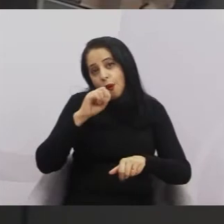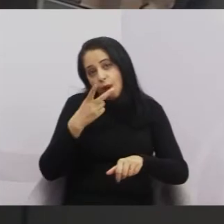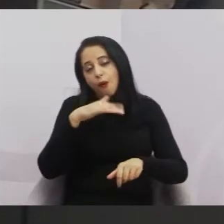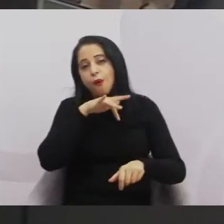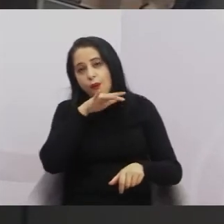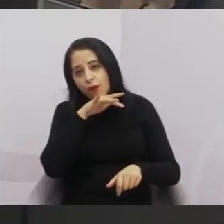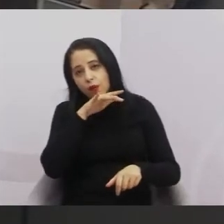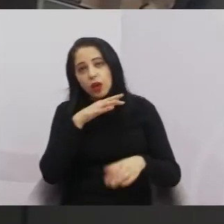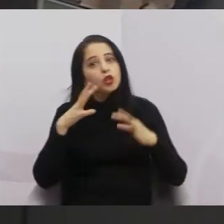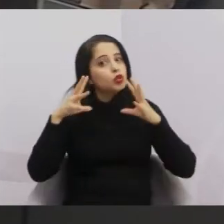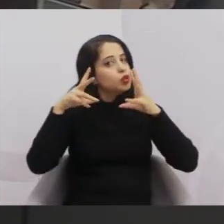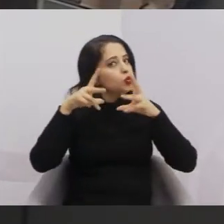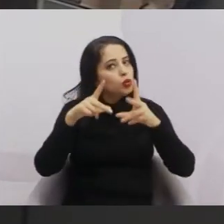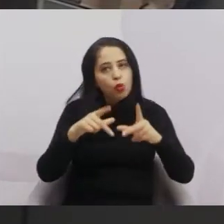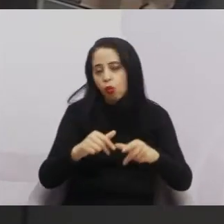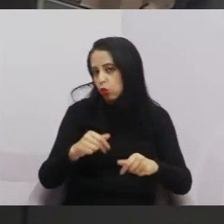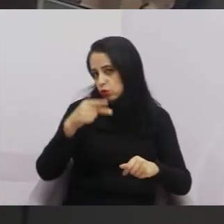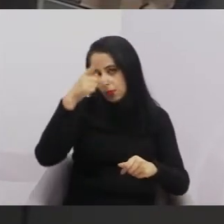Todo mundo fica cansado.